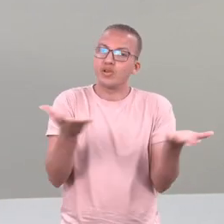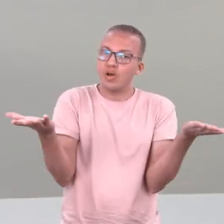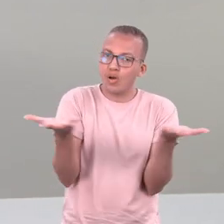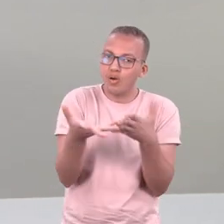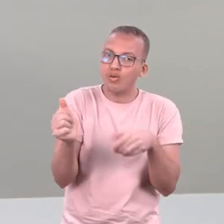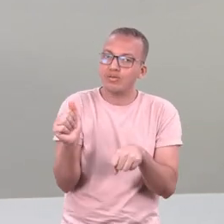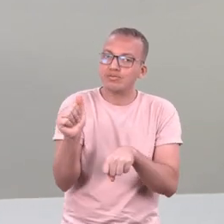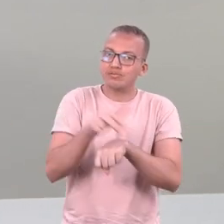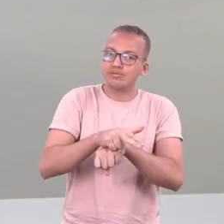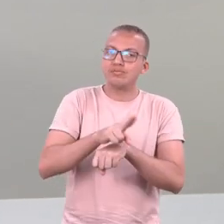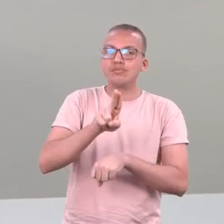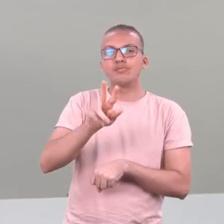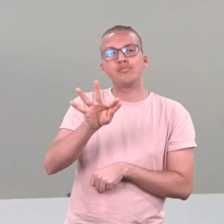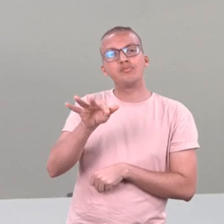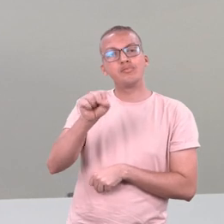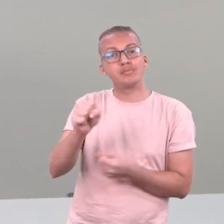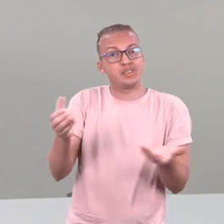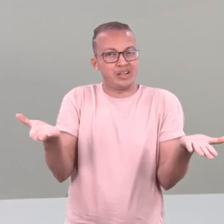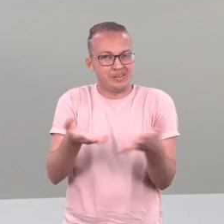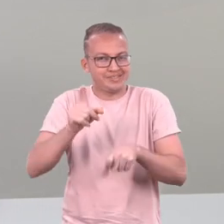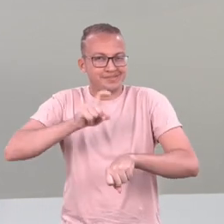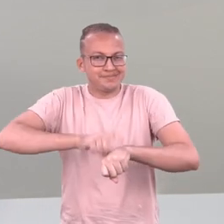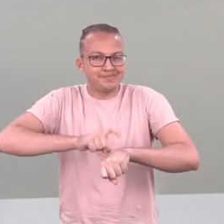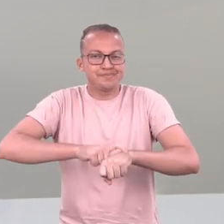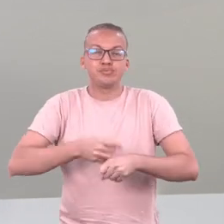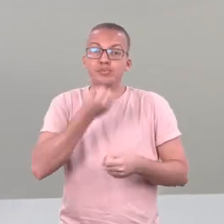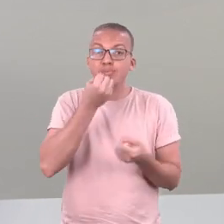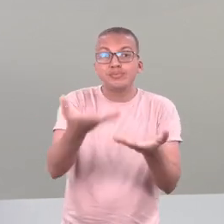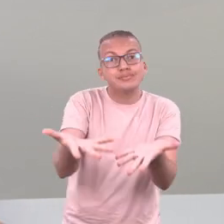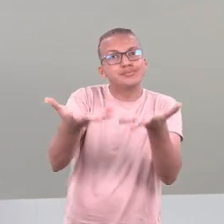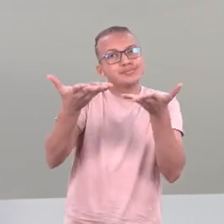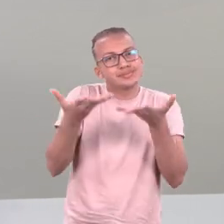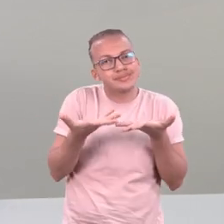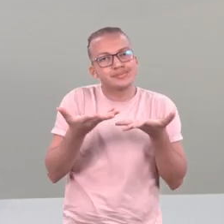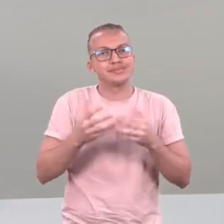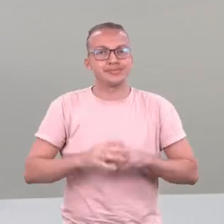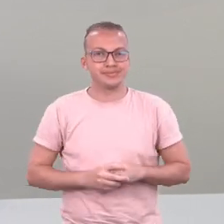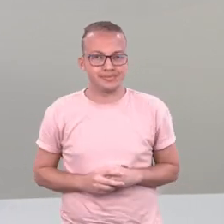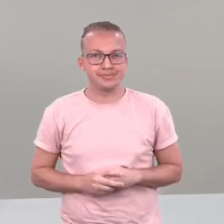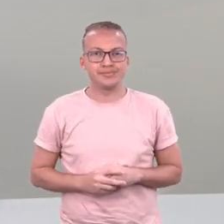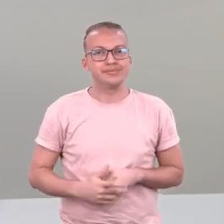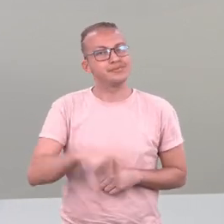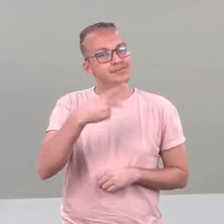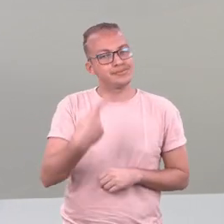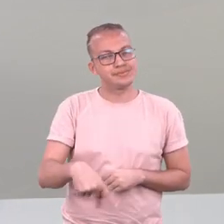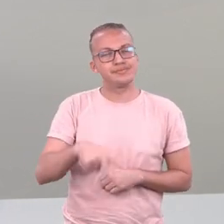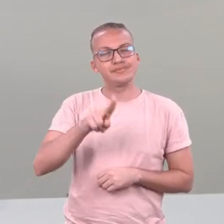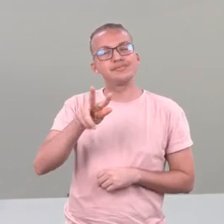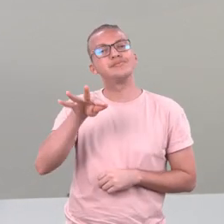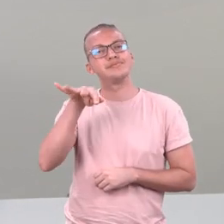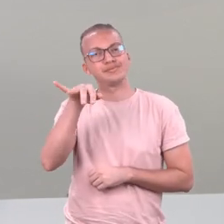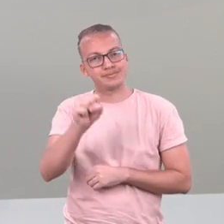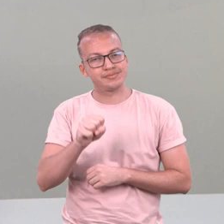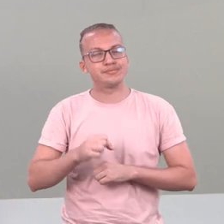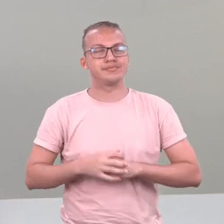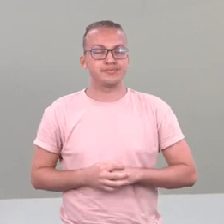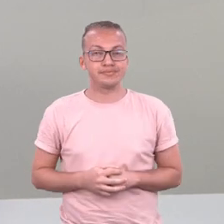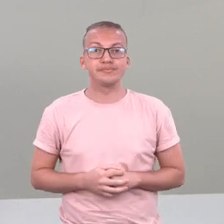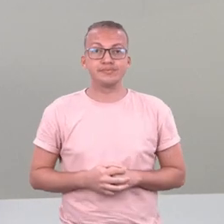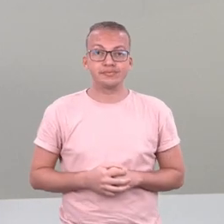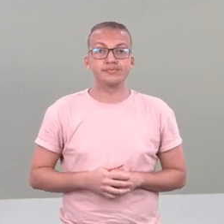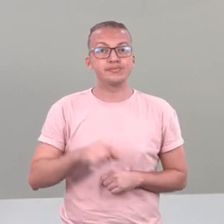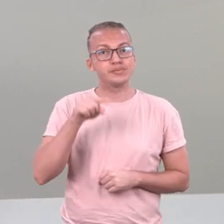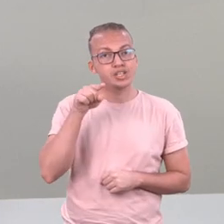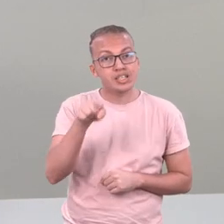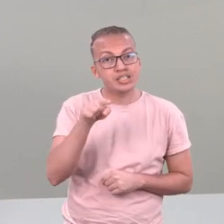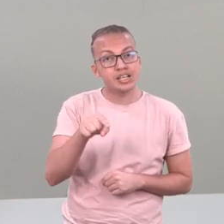ingressando na Universidade Federal de Sergipe nesse momento. Sejam bem-vindos todos os alunos à Universidade Federal de Sergipe, a